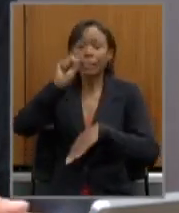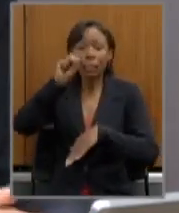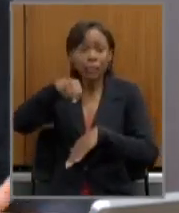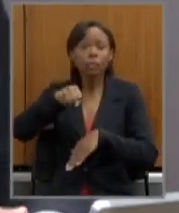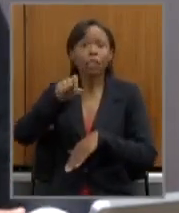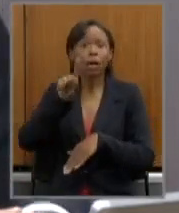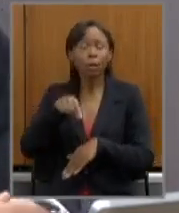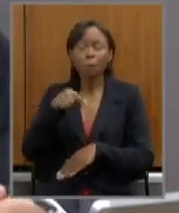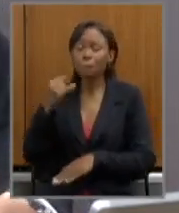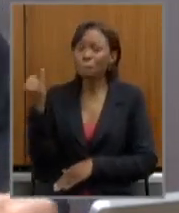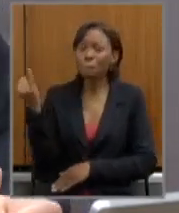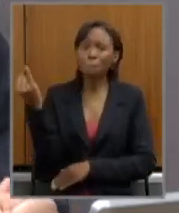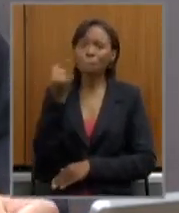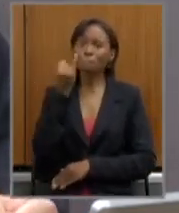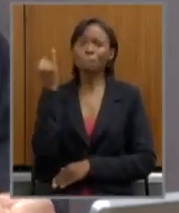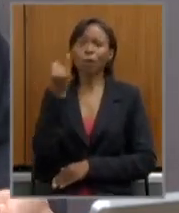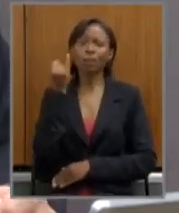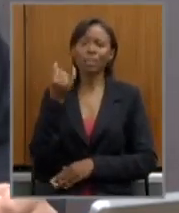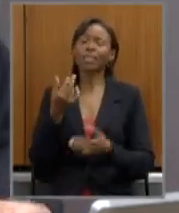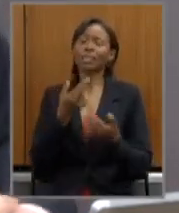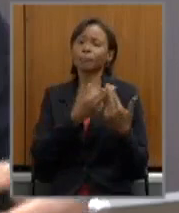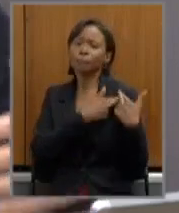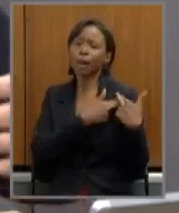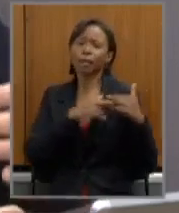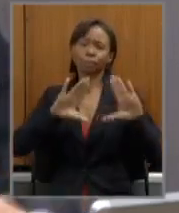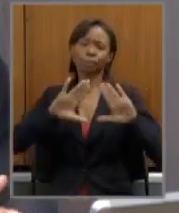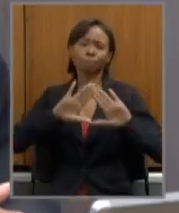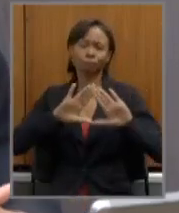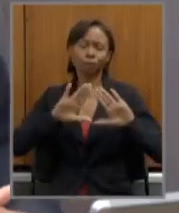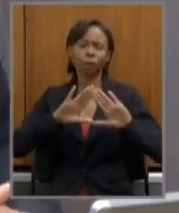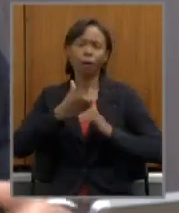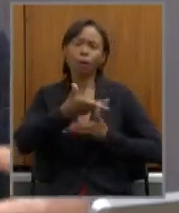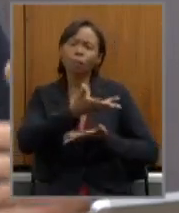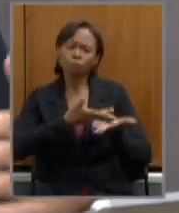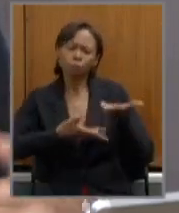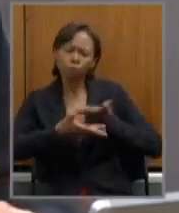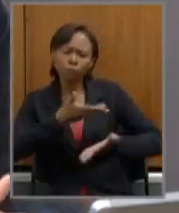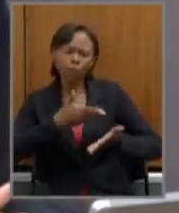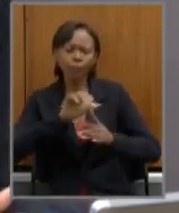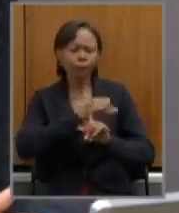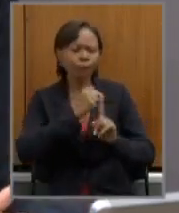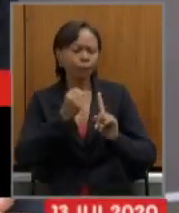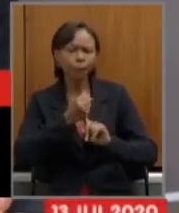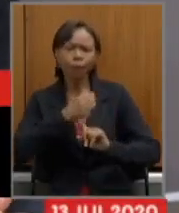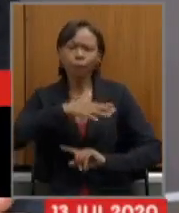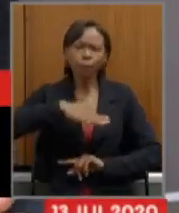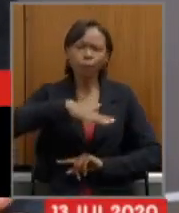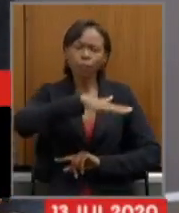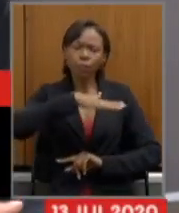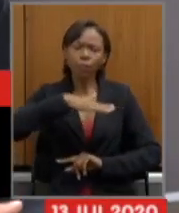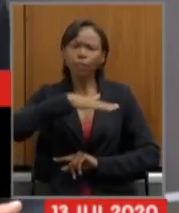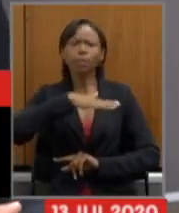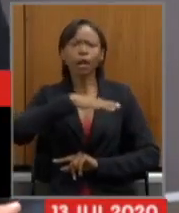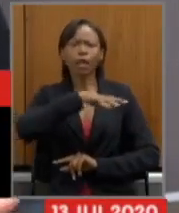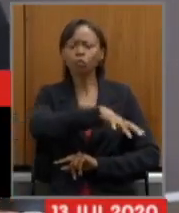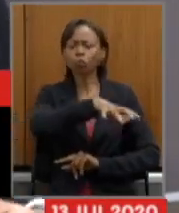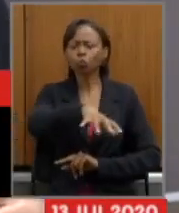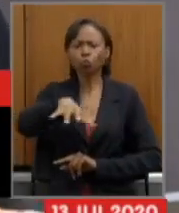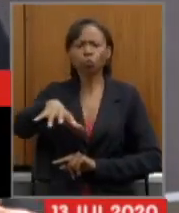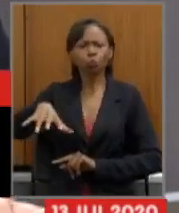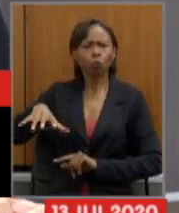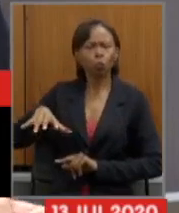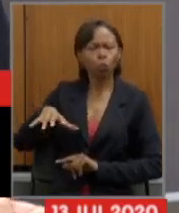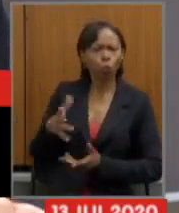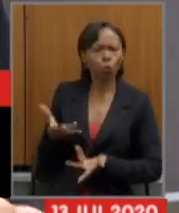um papel fundamental da Assembleia Legislativa de Minas Gerais, dialogar com o cidadão, discutir com os setores da sociedade civil organizada,